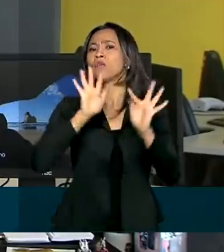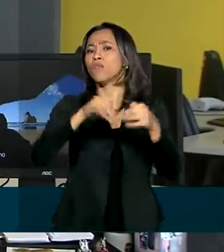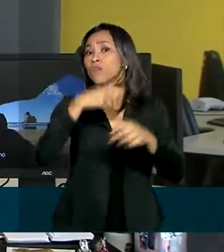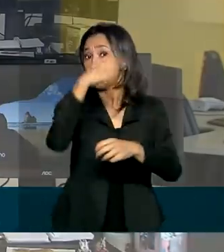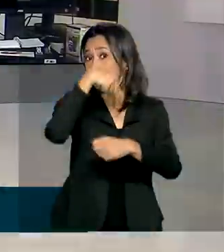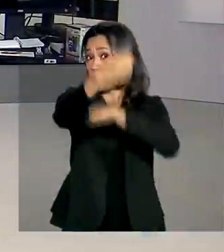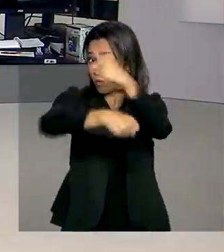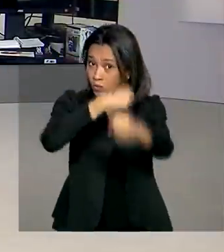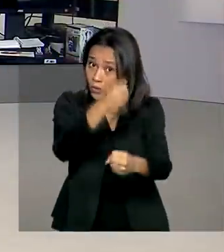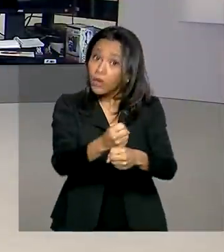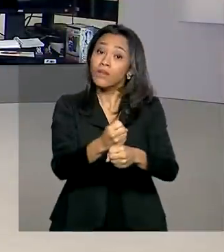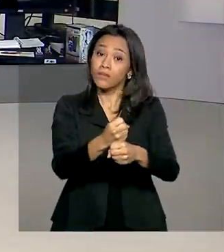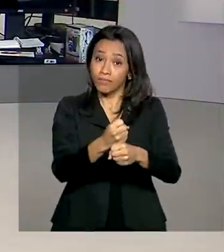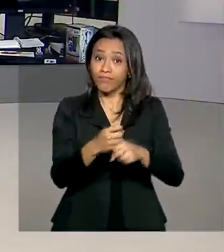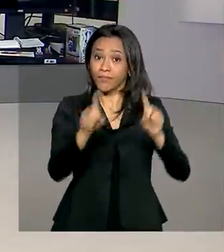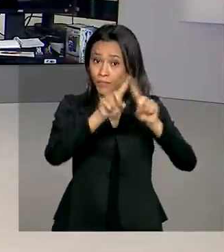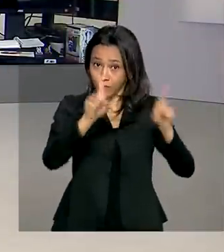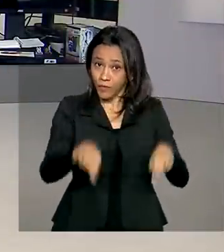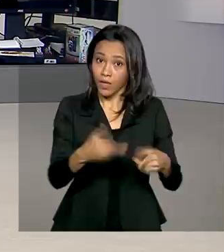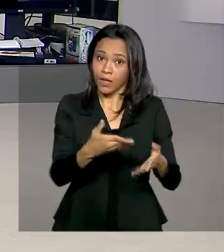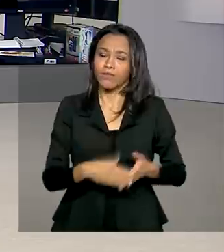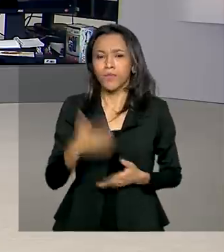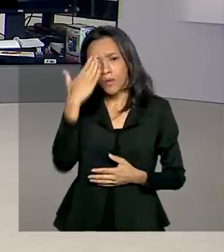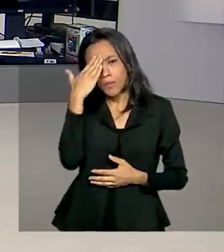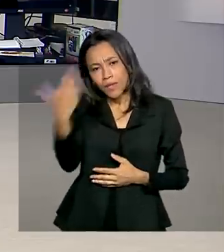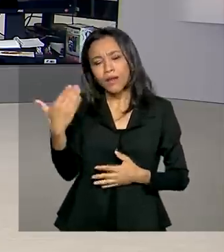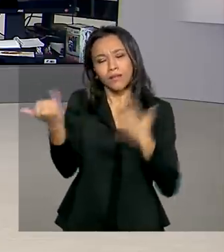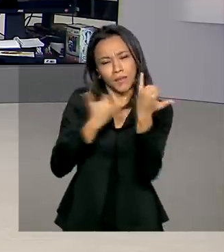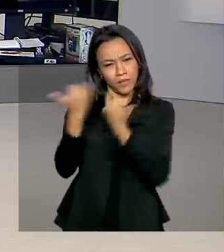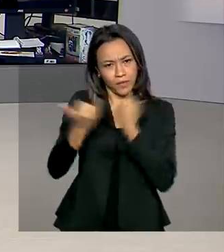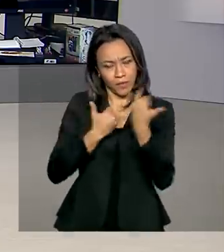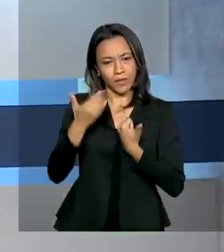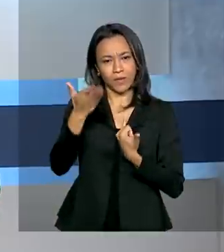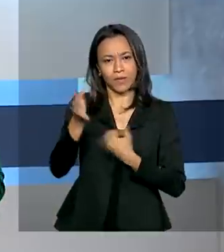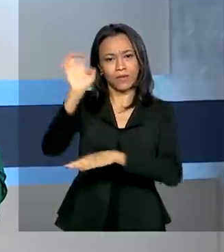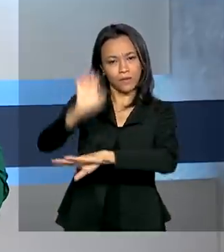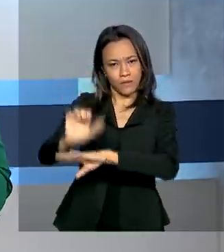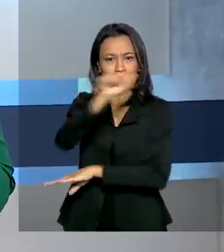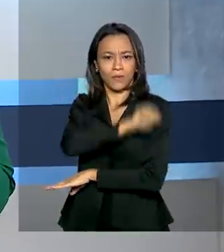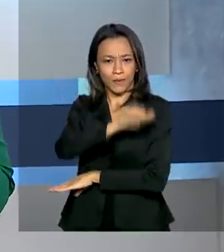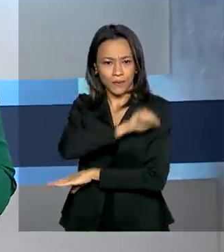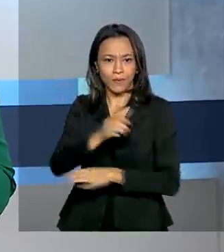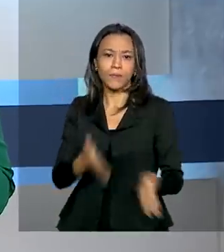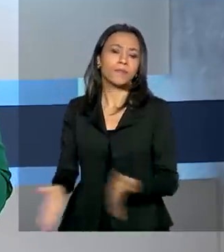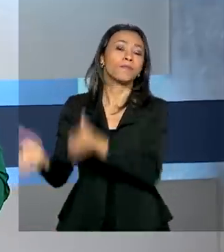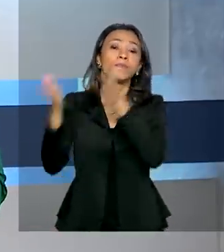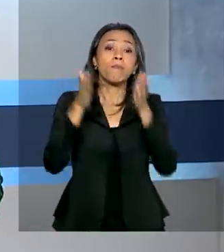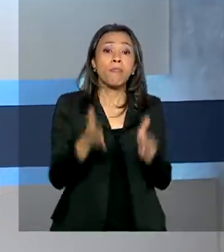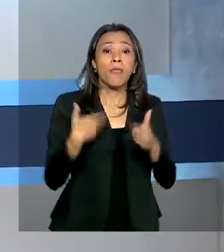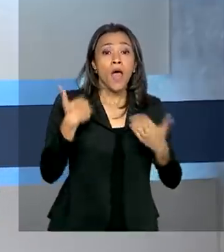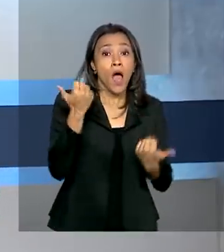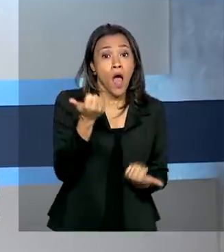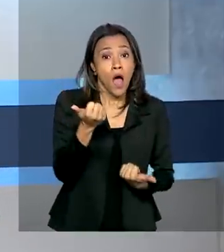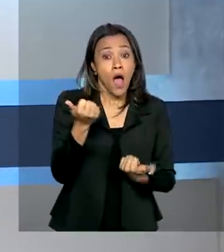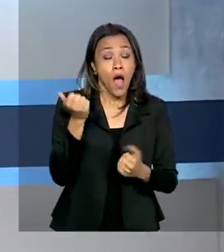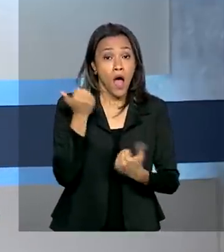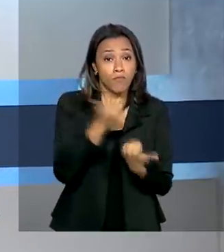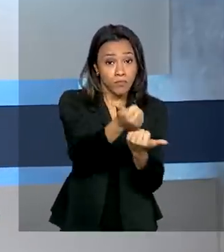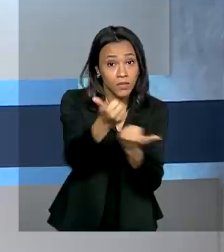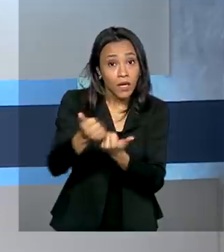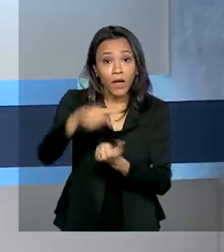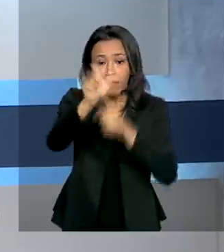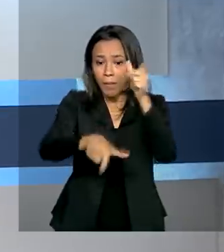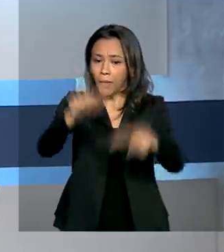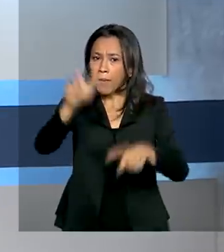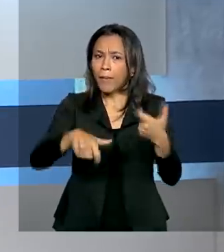Renata. Está certo, Maurício. Obrigada pelas suas informações ao vivo para a gente, direto do Rio de Janeiro. E para ajudar trabalhadores informais,